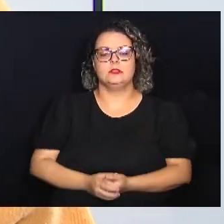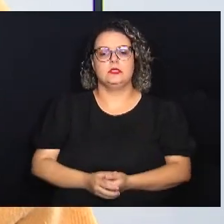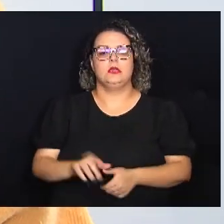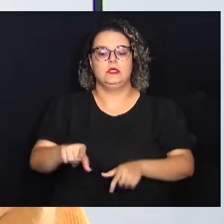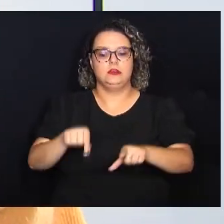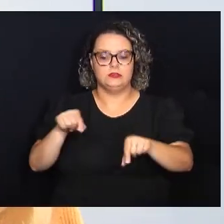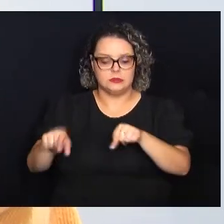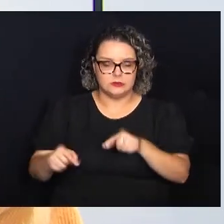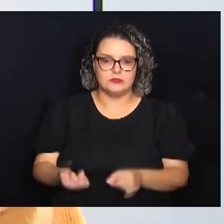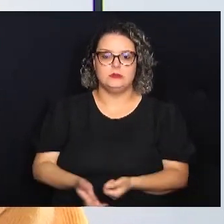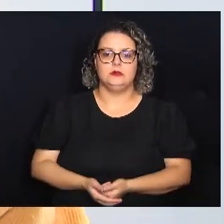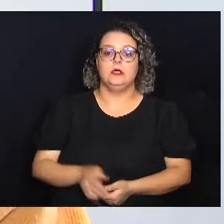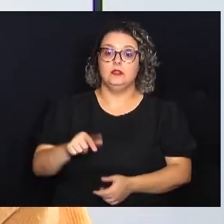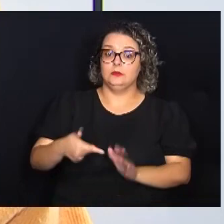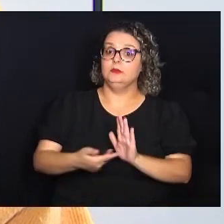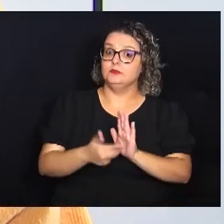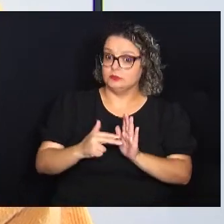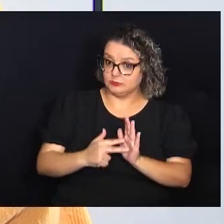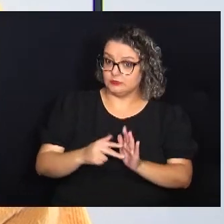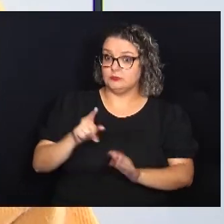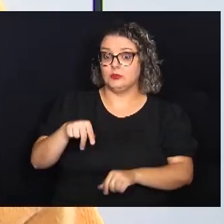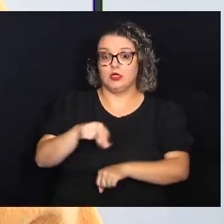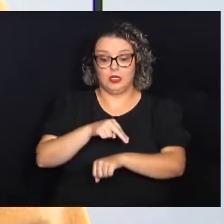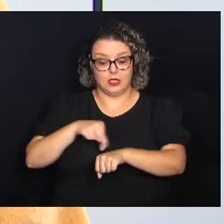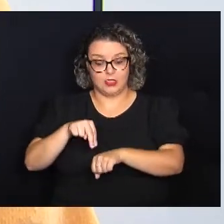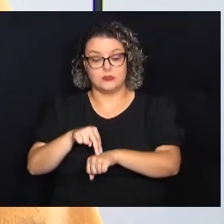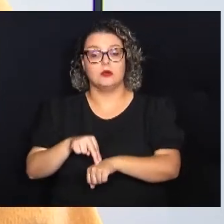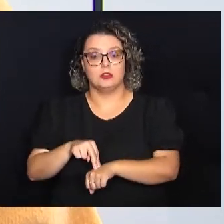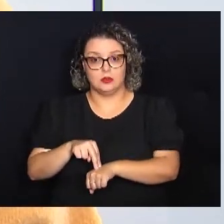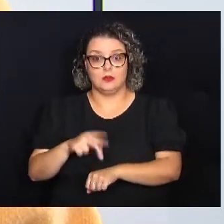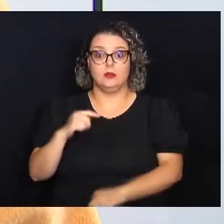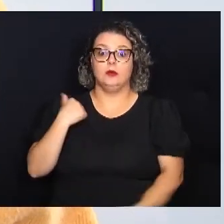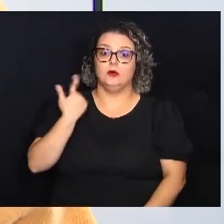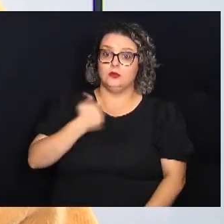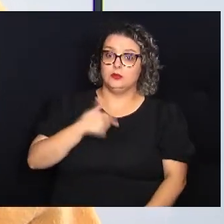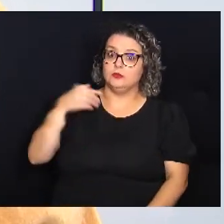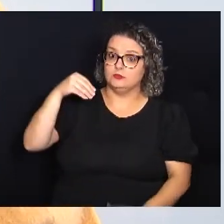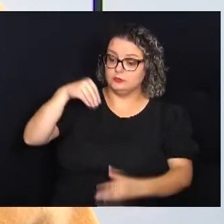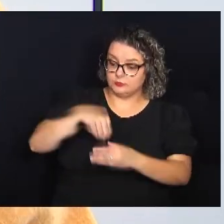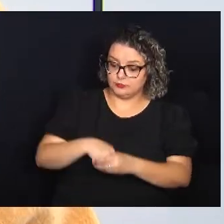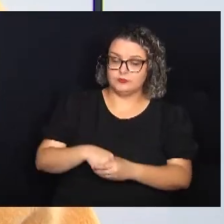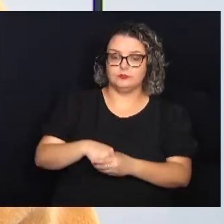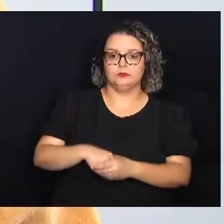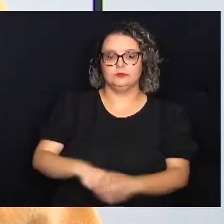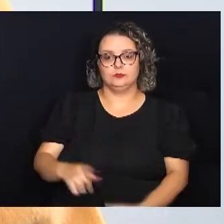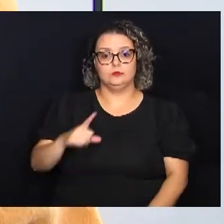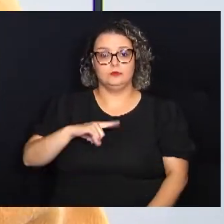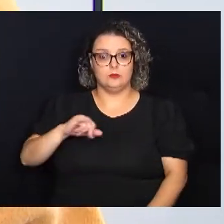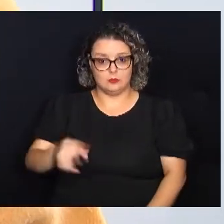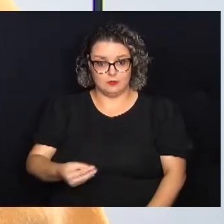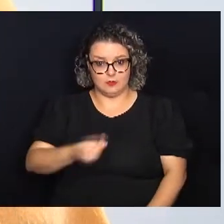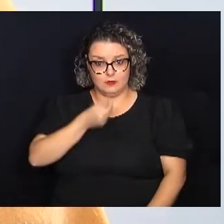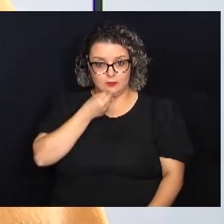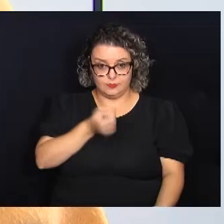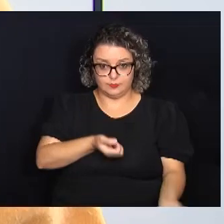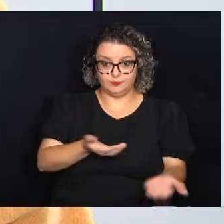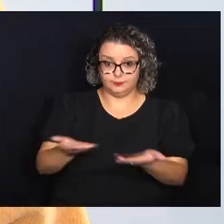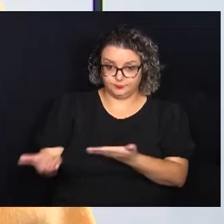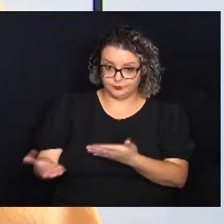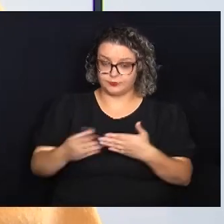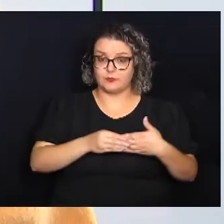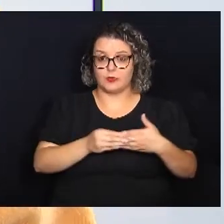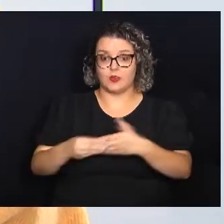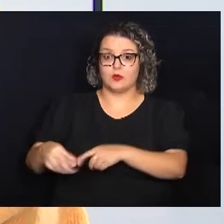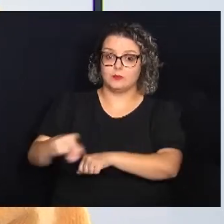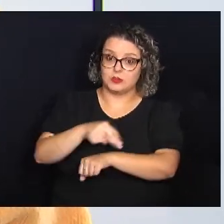porque essa seleção, ela é significativa porque ela é nacional. Nós estamos ali tendo a oportunidade, teremos a oportunidade de